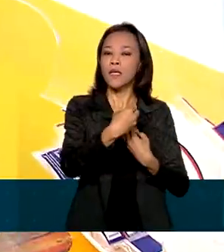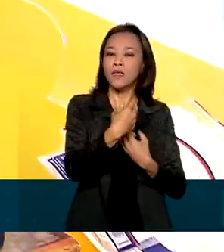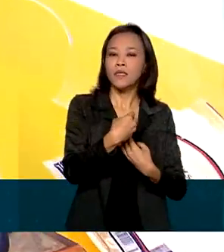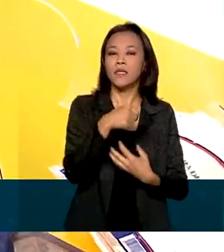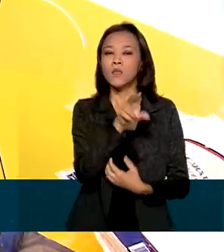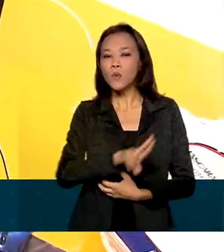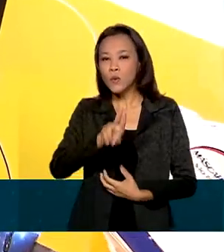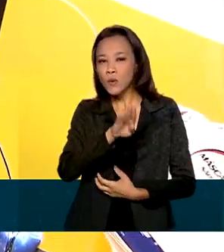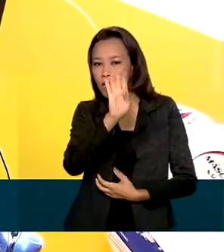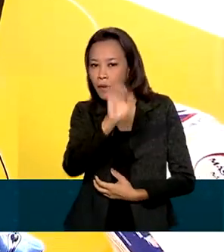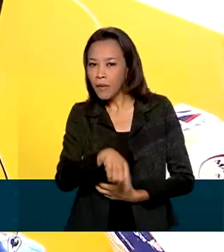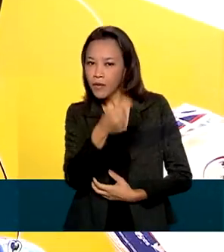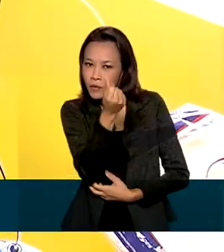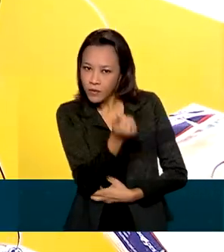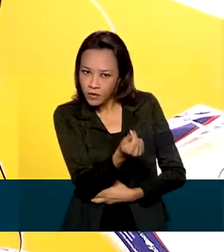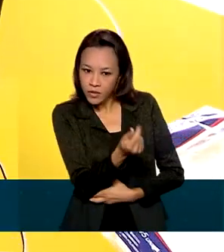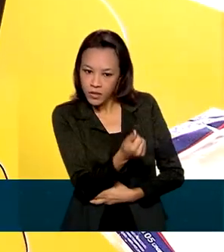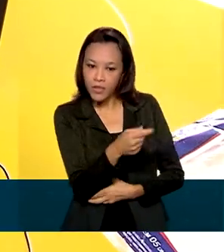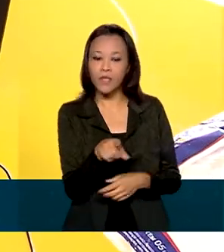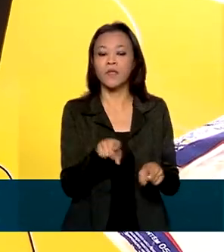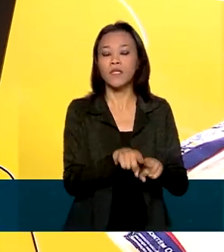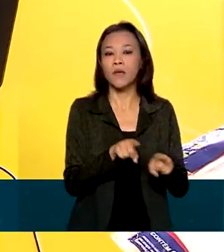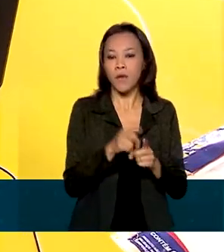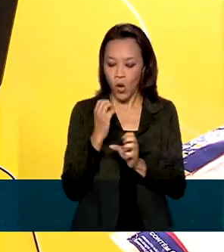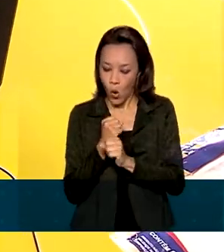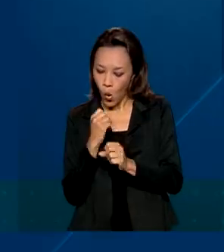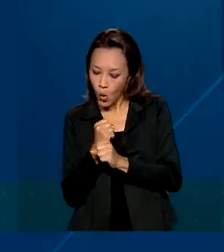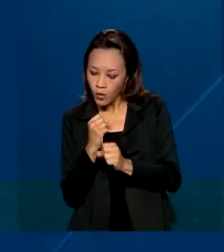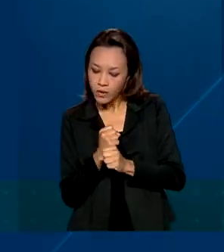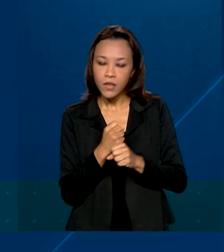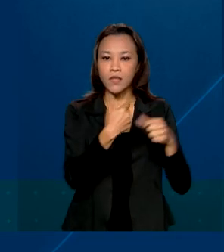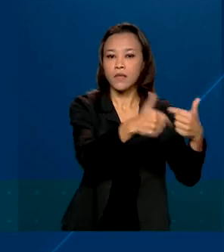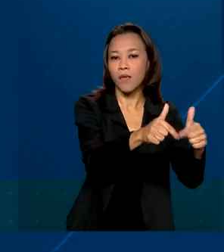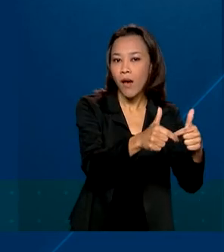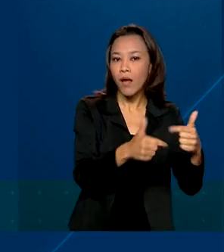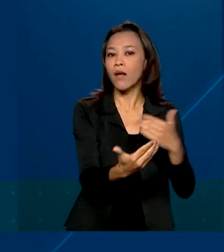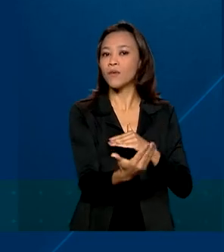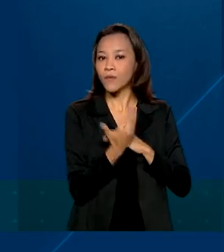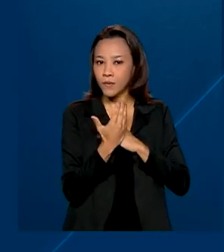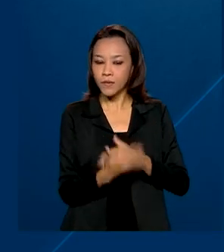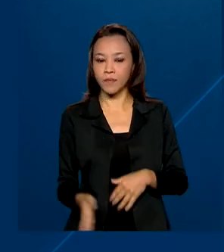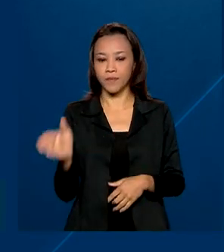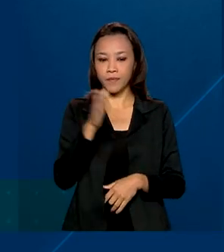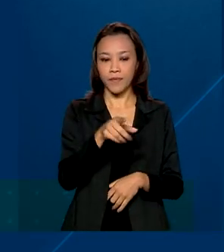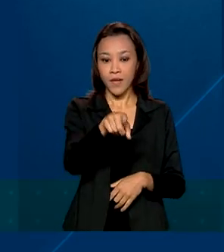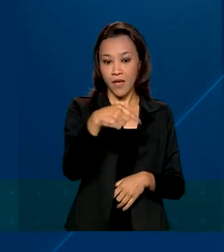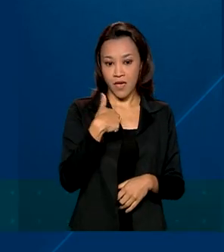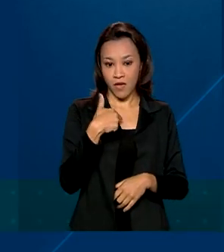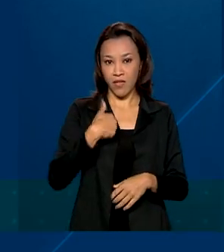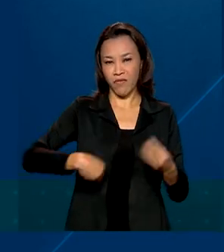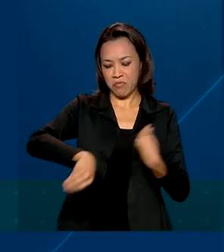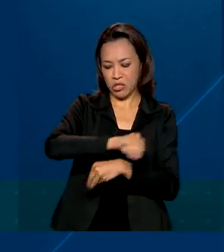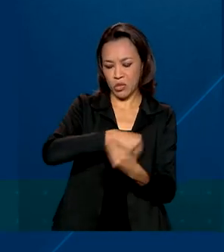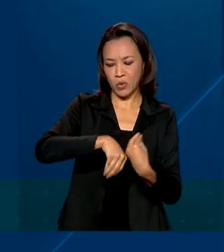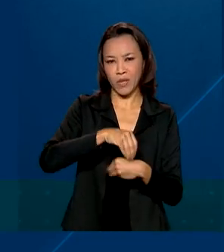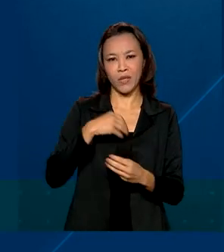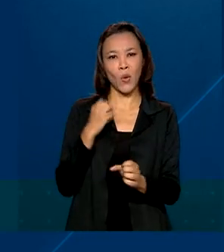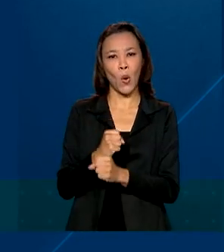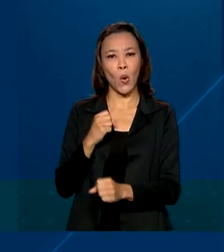relação entre o trabalho e as contas domésticas. Estava misturando conta de casa com conta